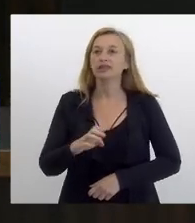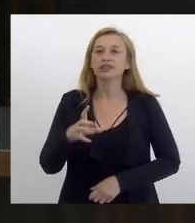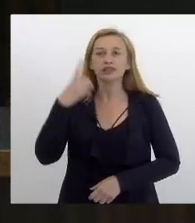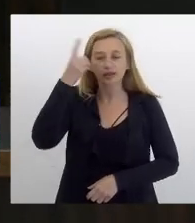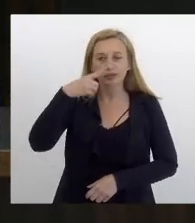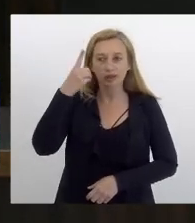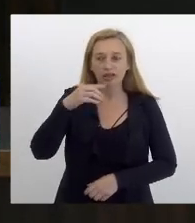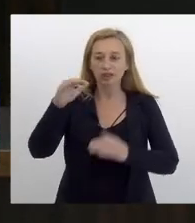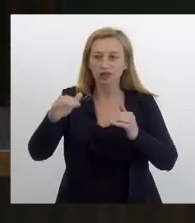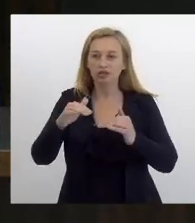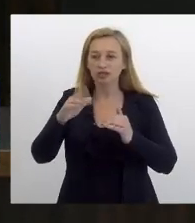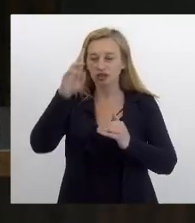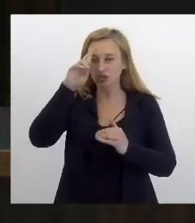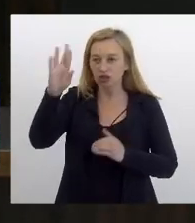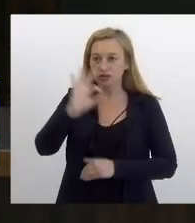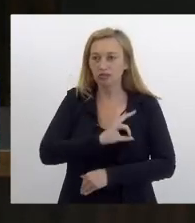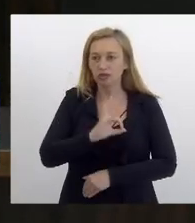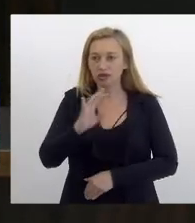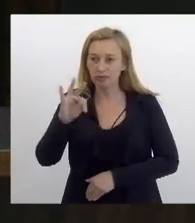deputado subtenente Bernardo.